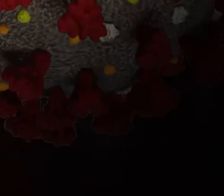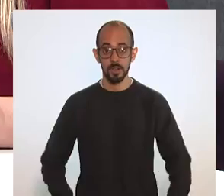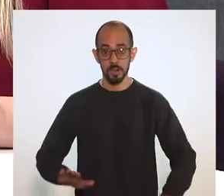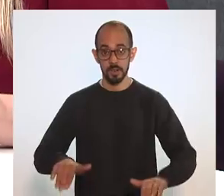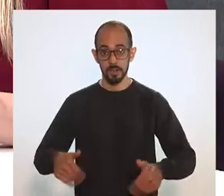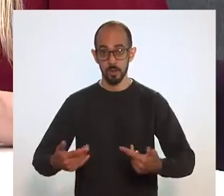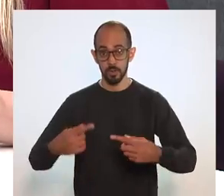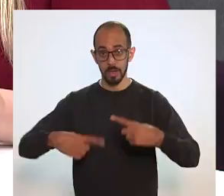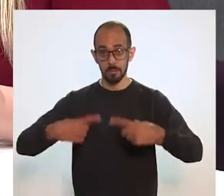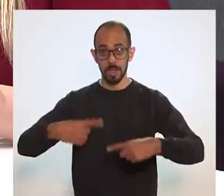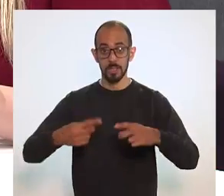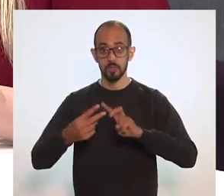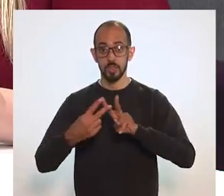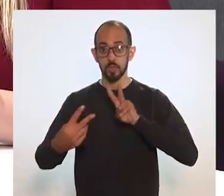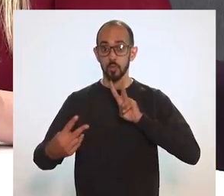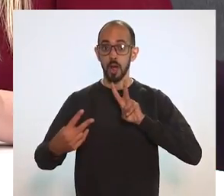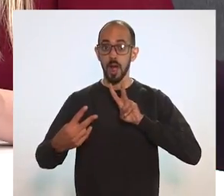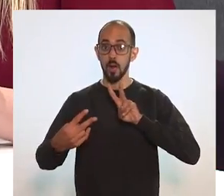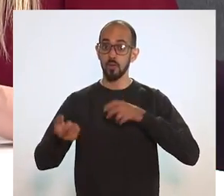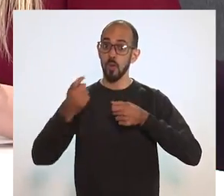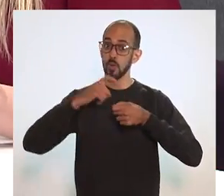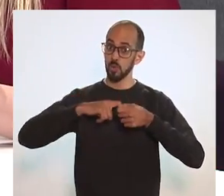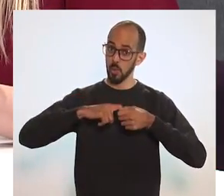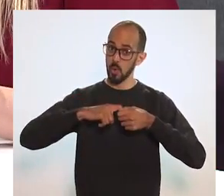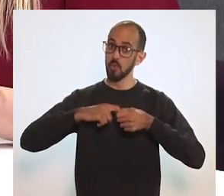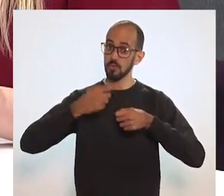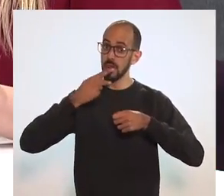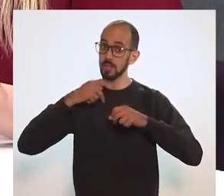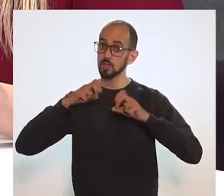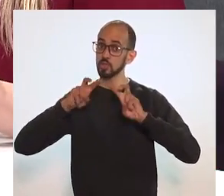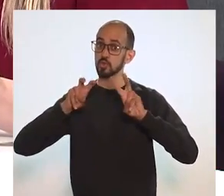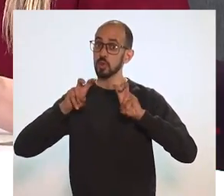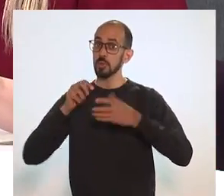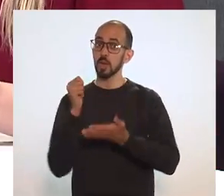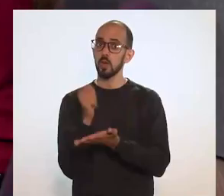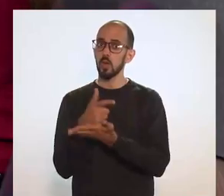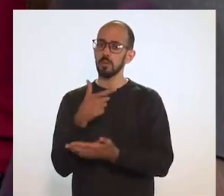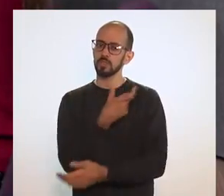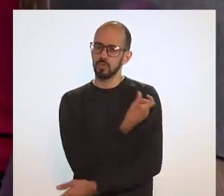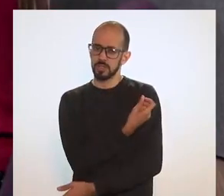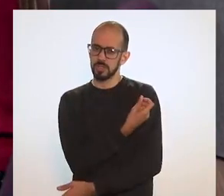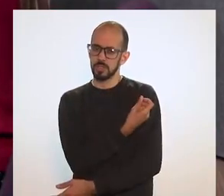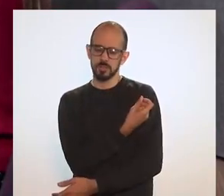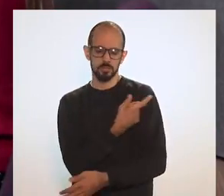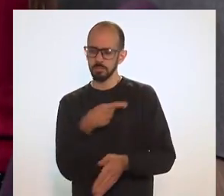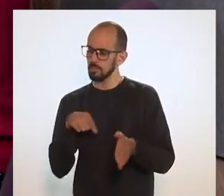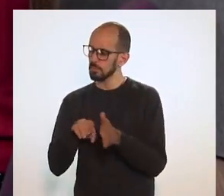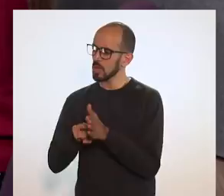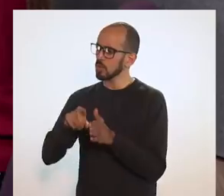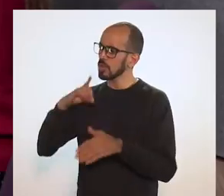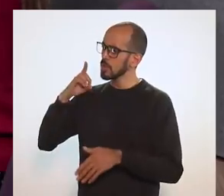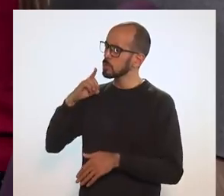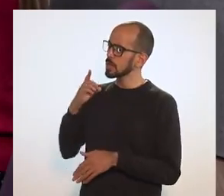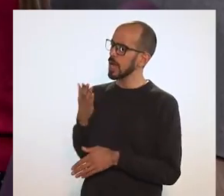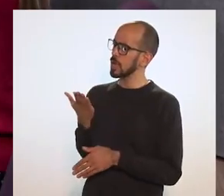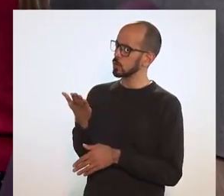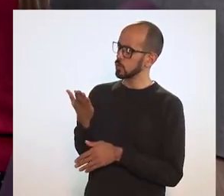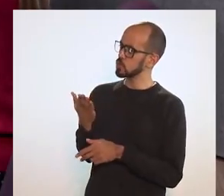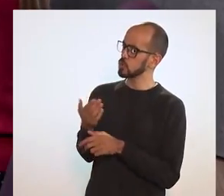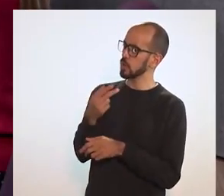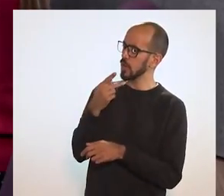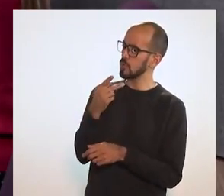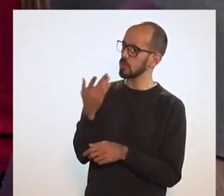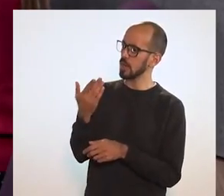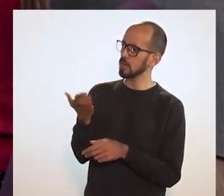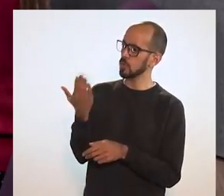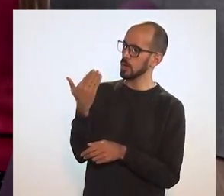O debate virtual está de volta falando hoje sobre a compra de vacinas. Deputado, o senhor falava no bloco